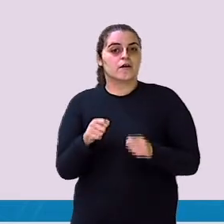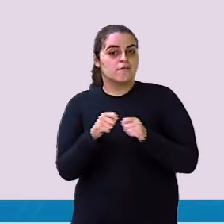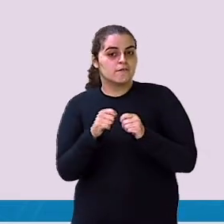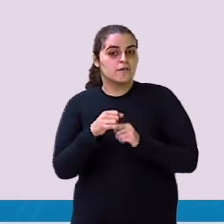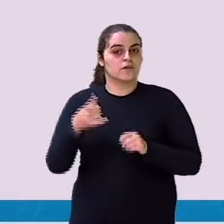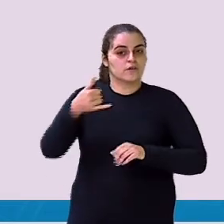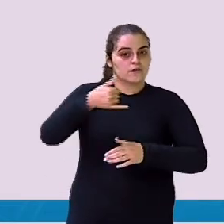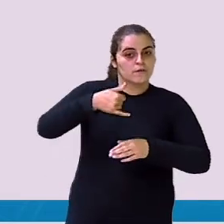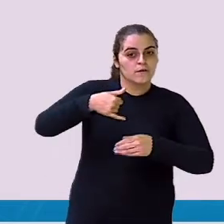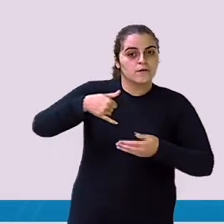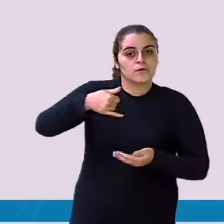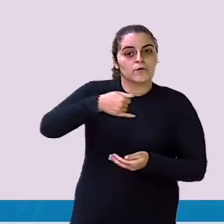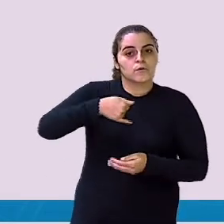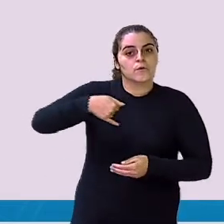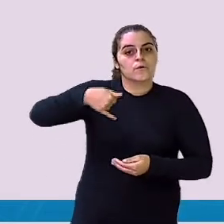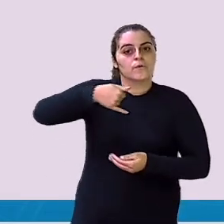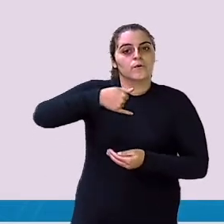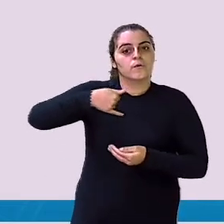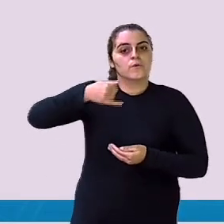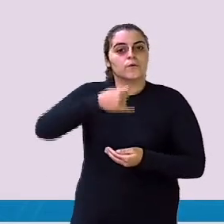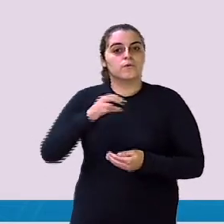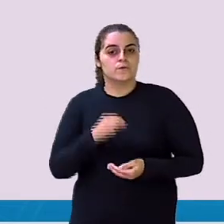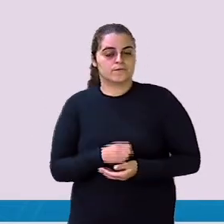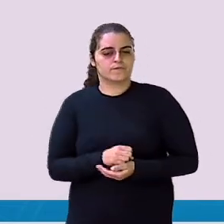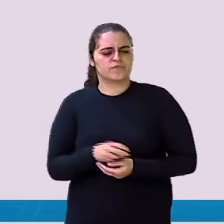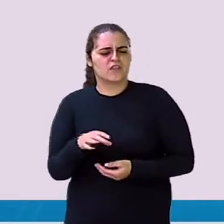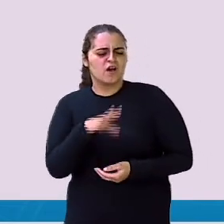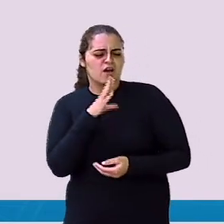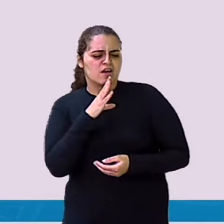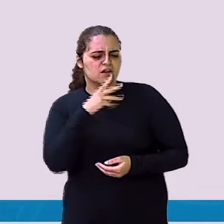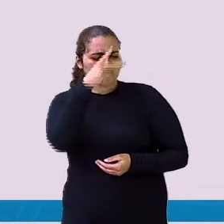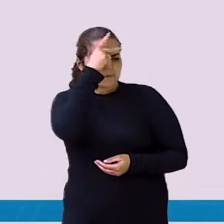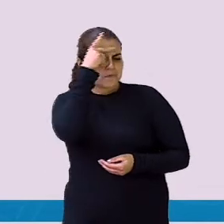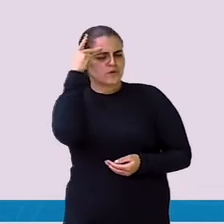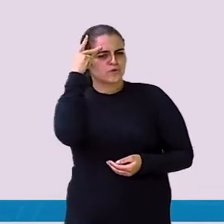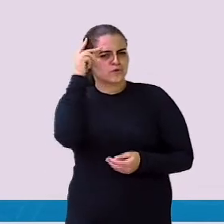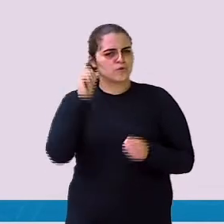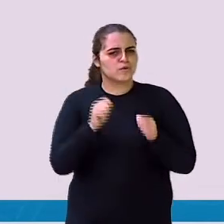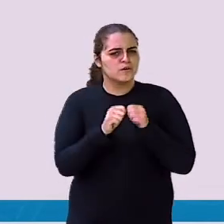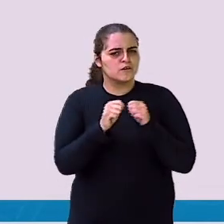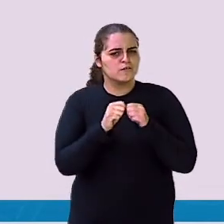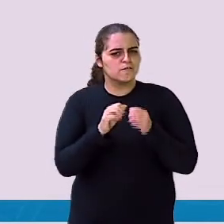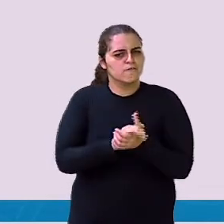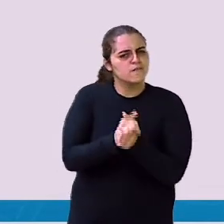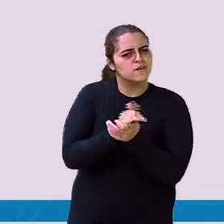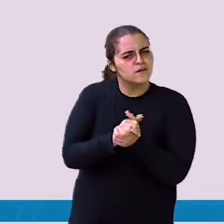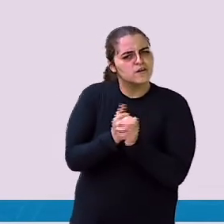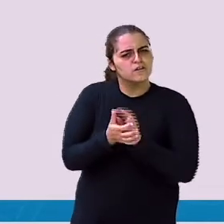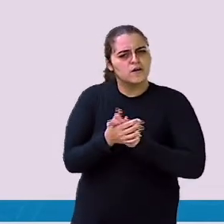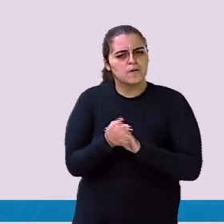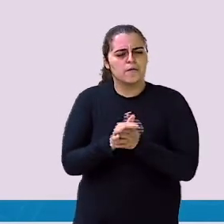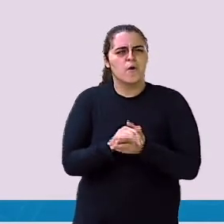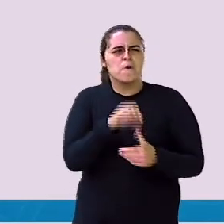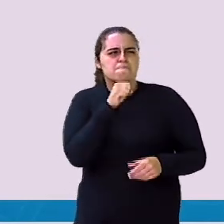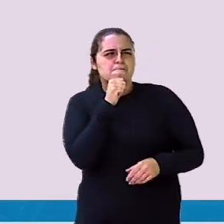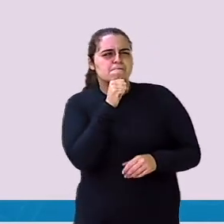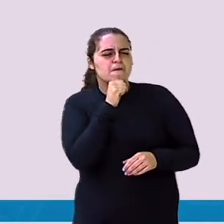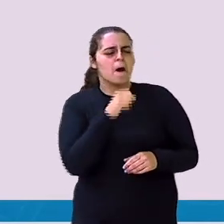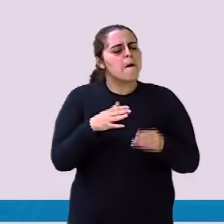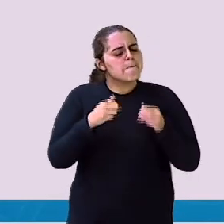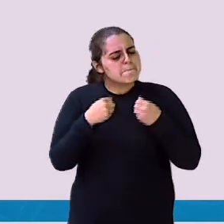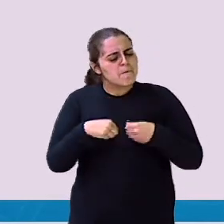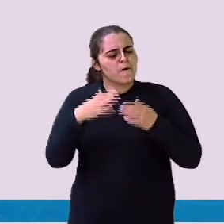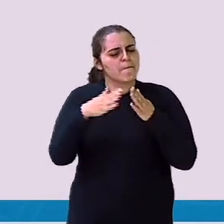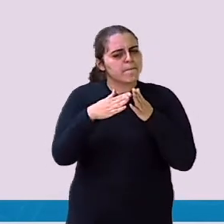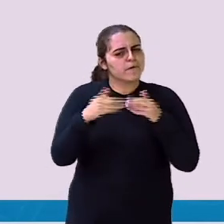óleo usado Então as vezes A mamãe Conhece Ou a vovó Você pode pedir A mamãe Pra juntar esse